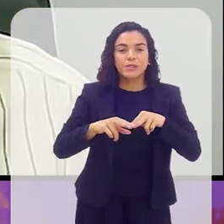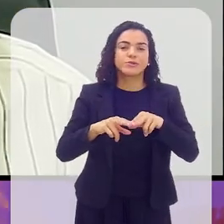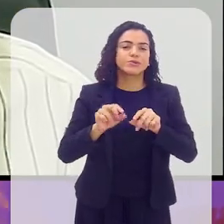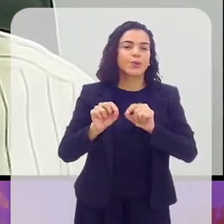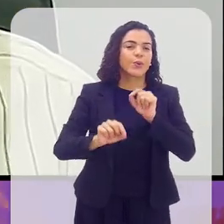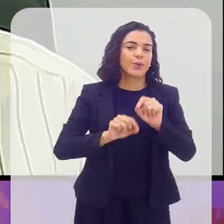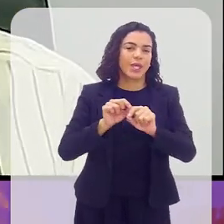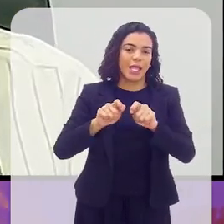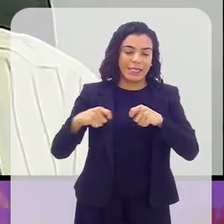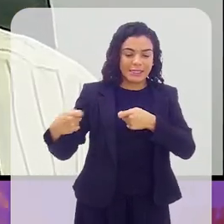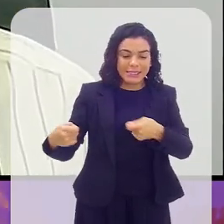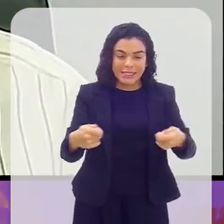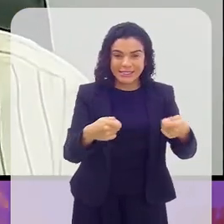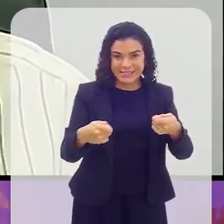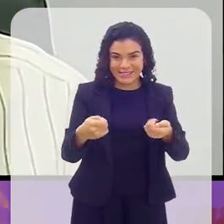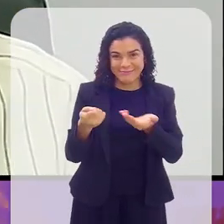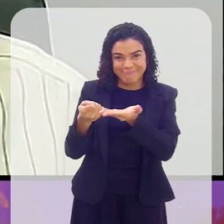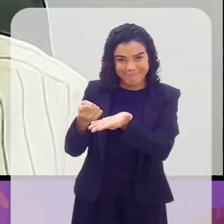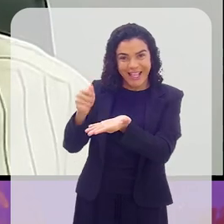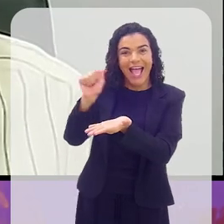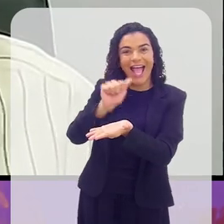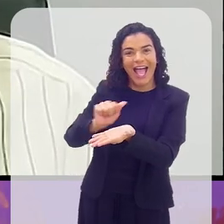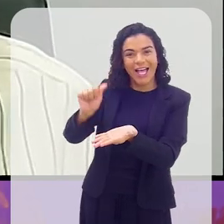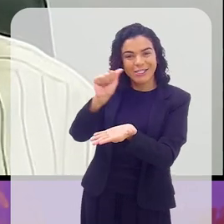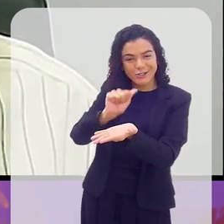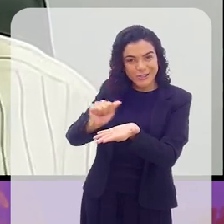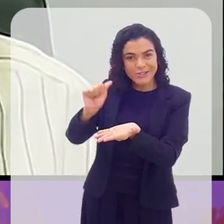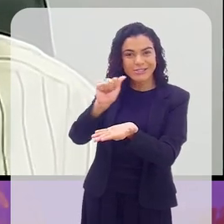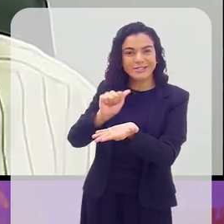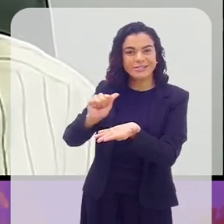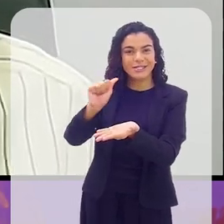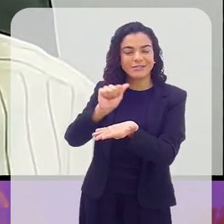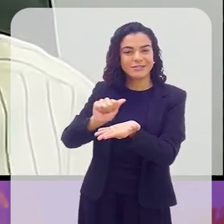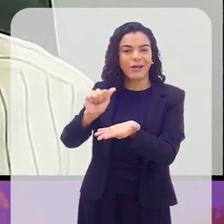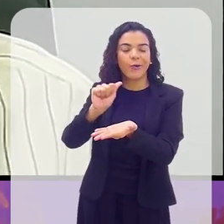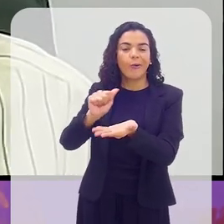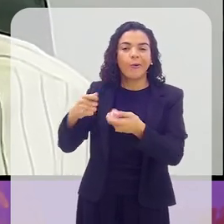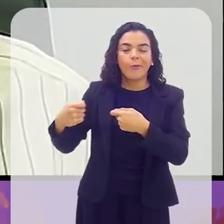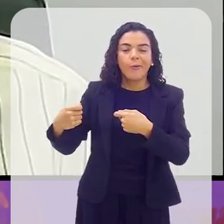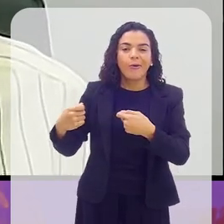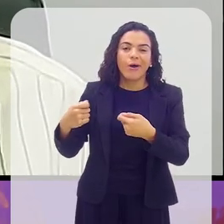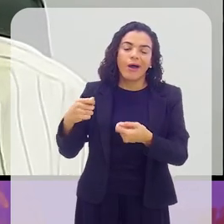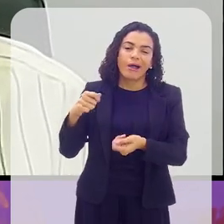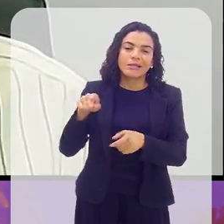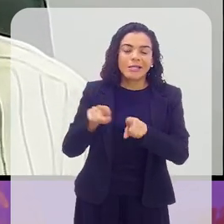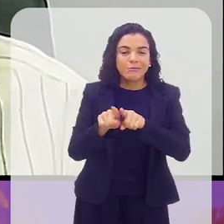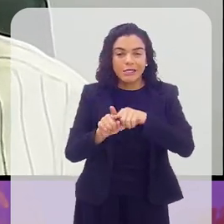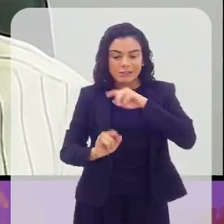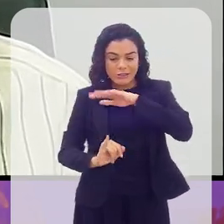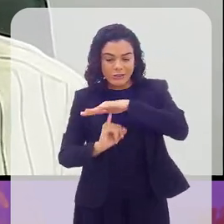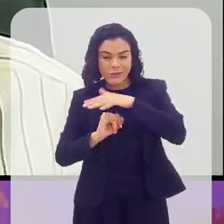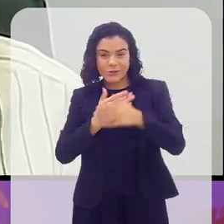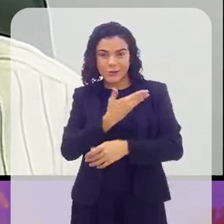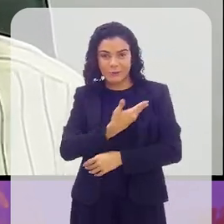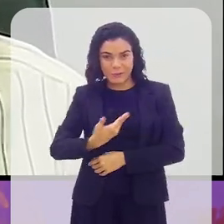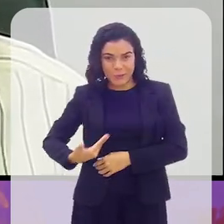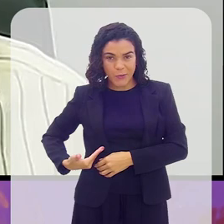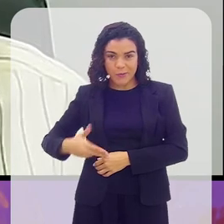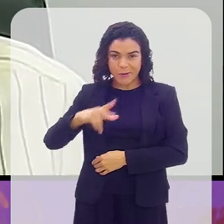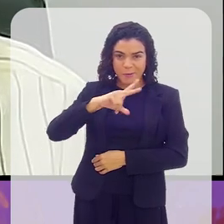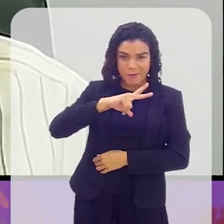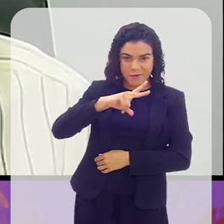que a nossa associação, que exista, seja fortalecida. É necessário que as instituições